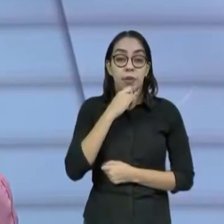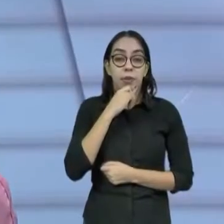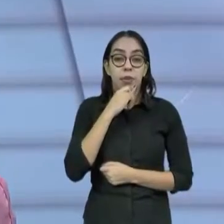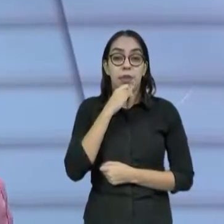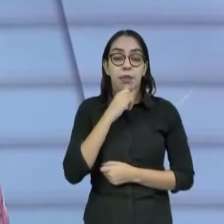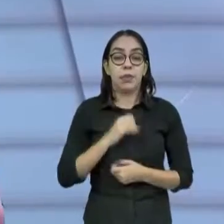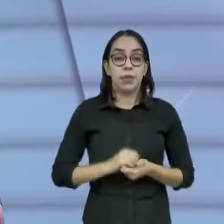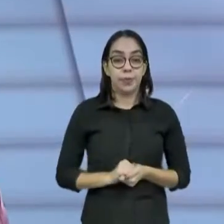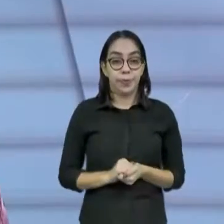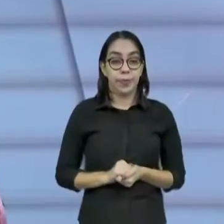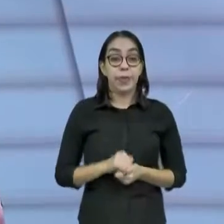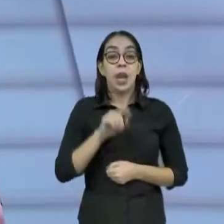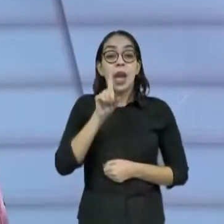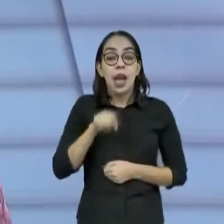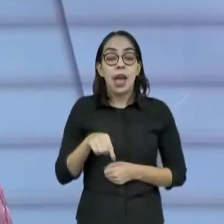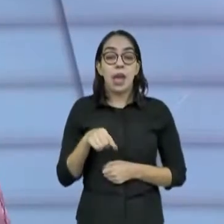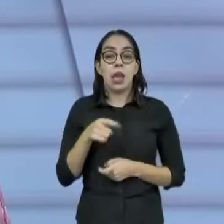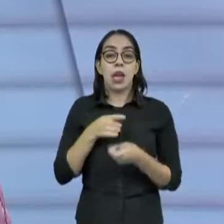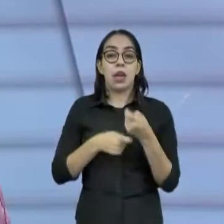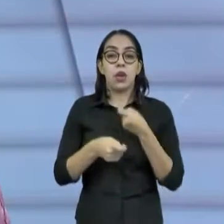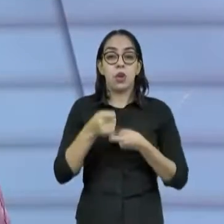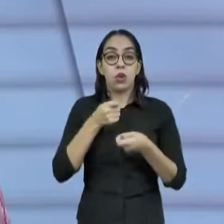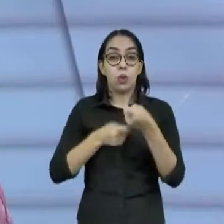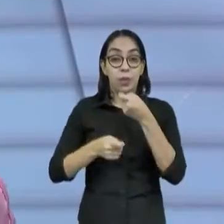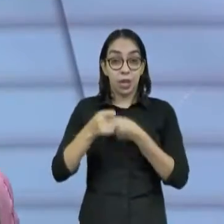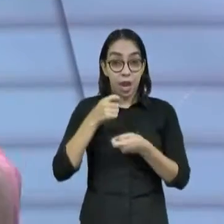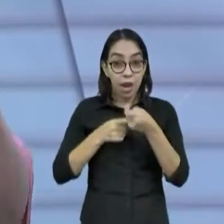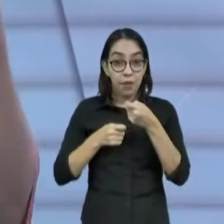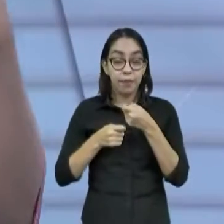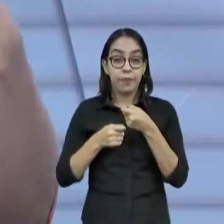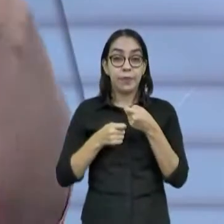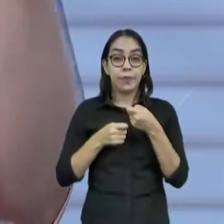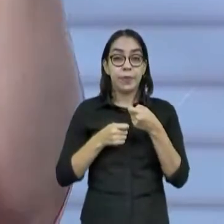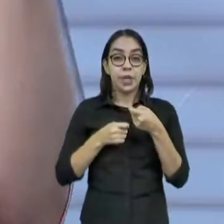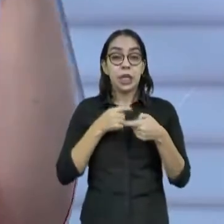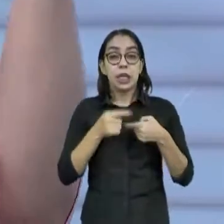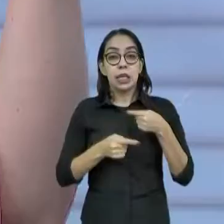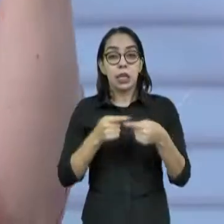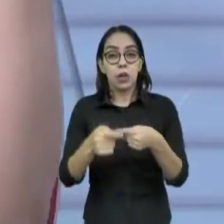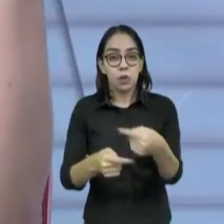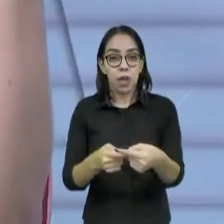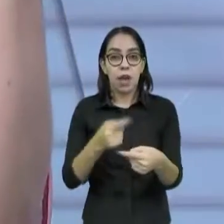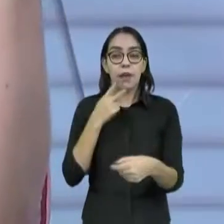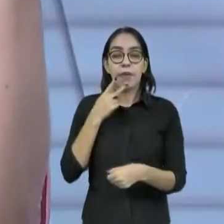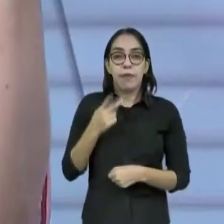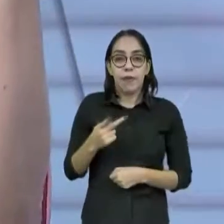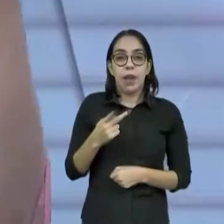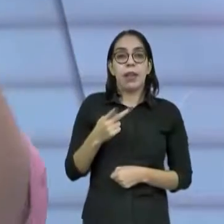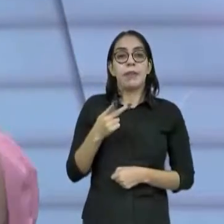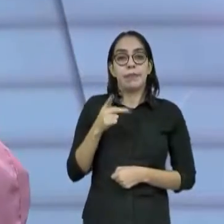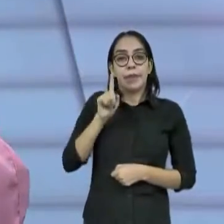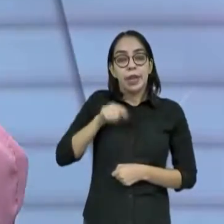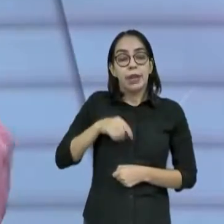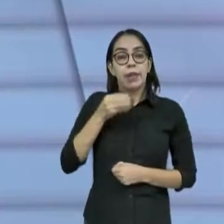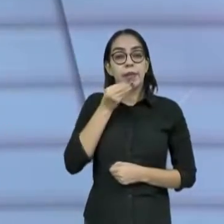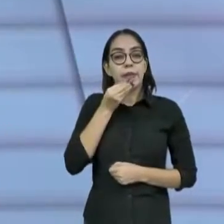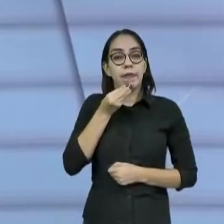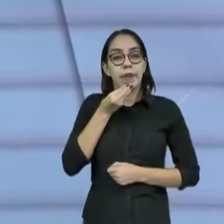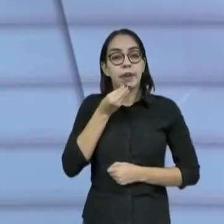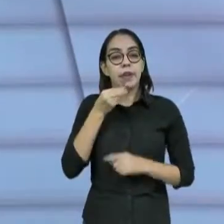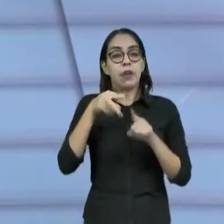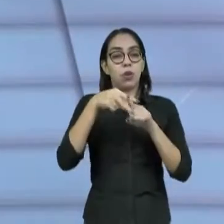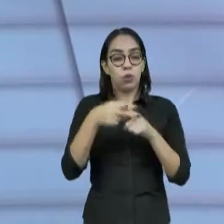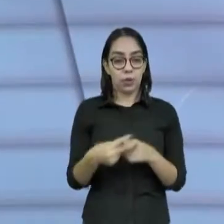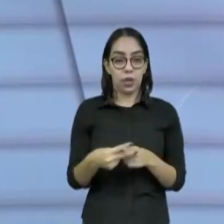a economia circular entende lixo como erro de design. A gente poderia trazer essa discussão lá para o início da conversa. Mas já